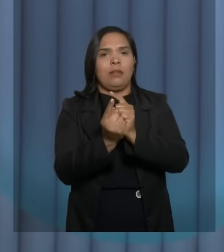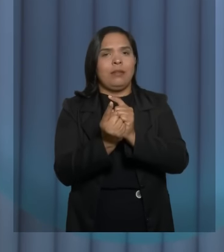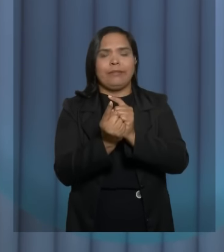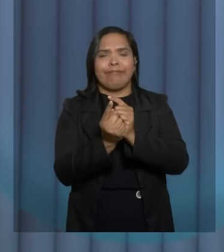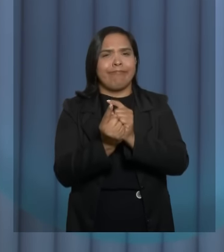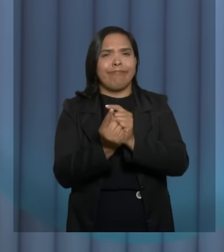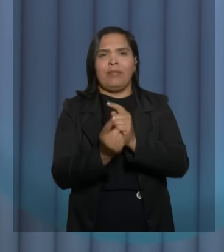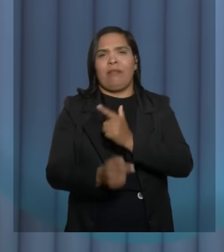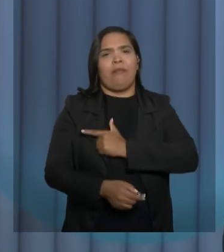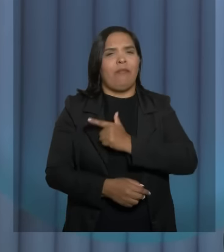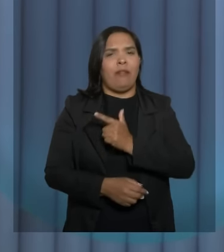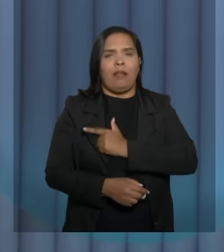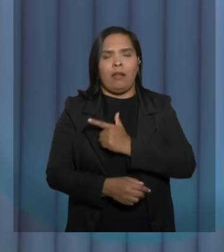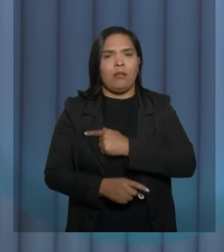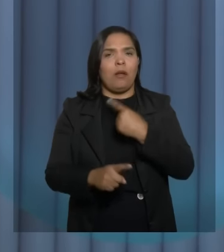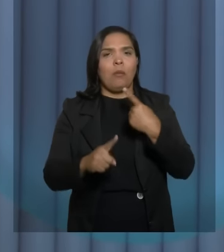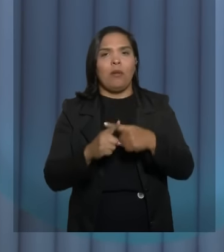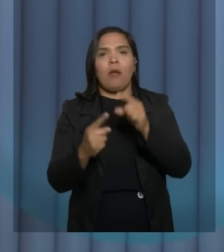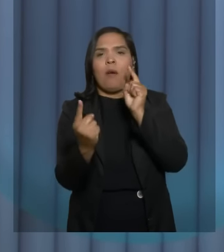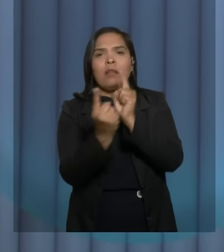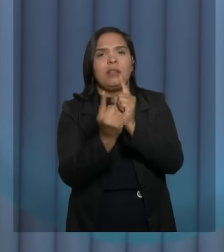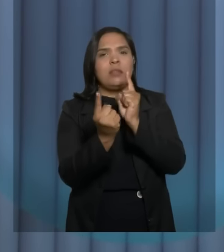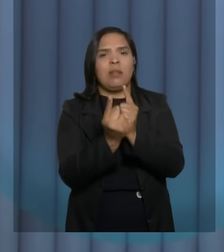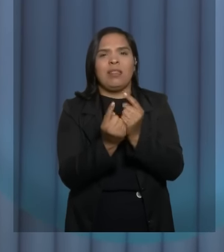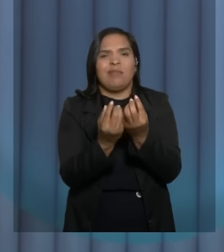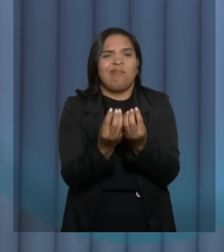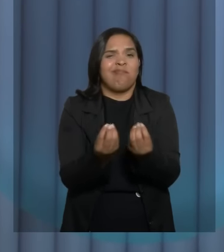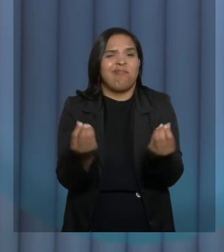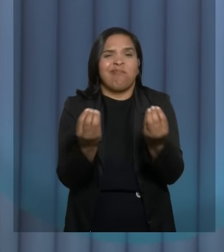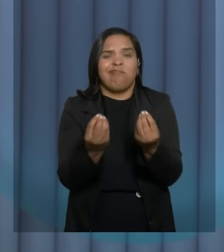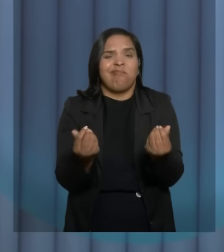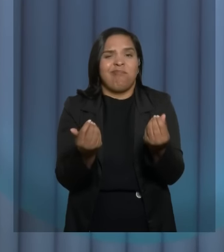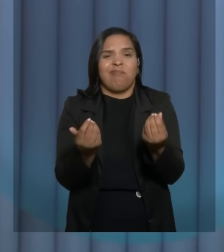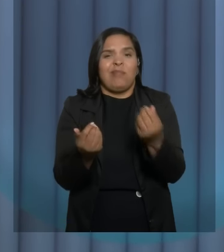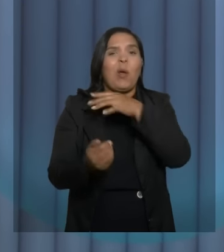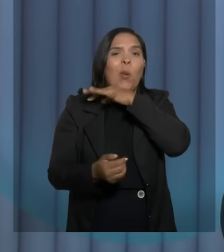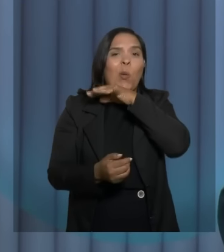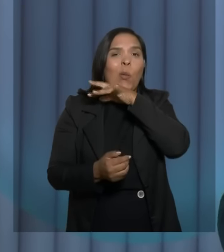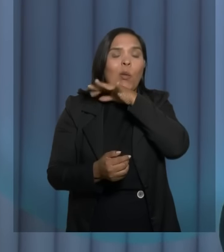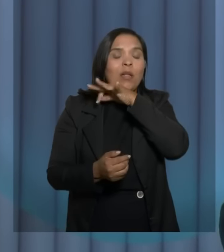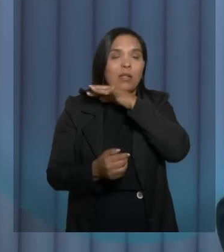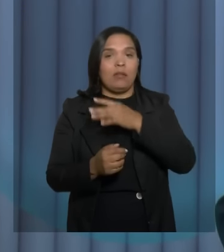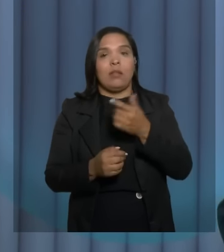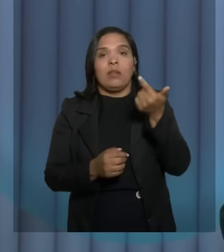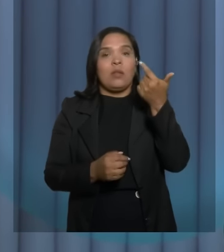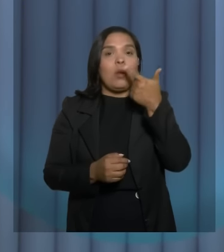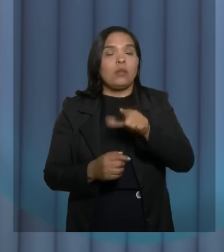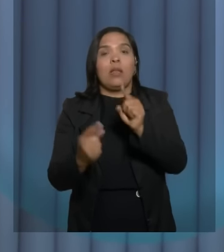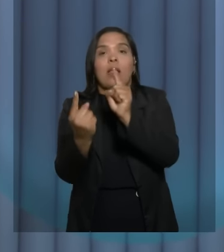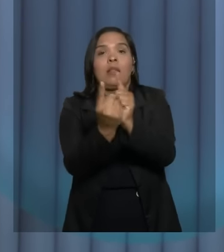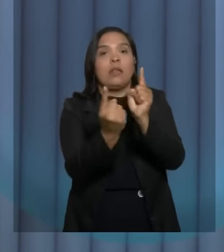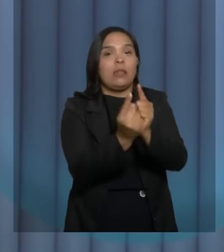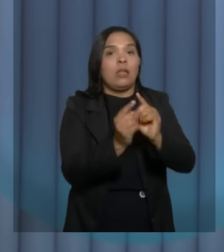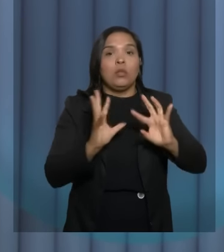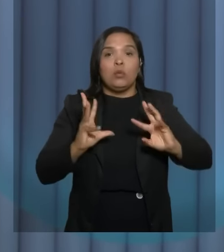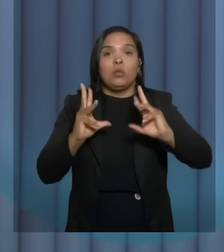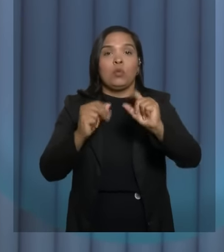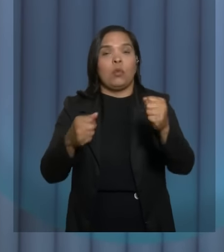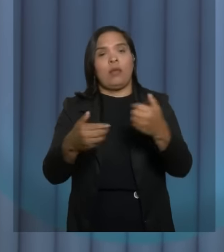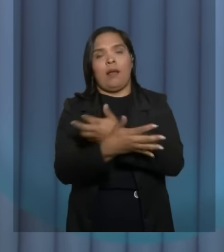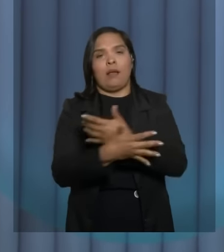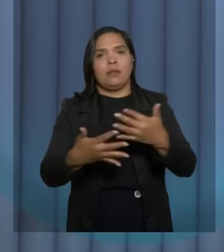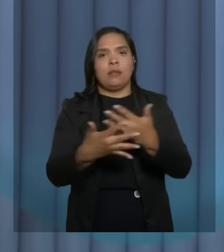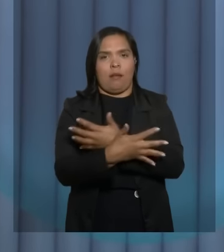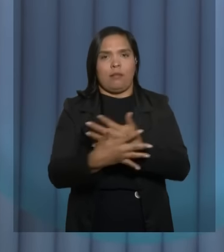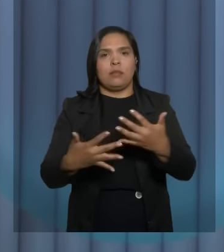Por quê? Porque é um atendimento ali precário que você leva para o cidadão. Você não consegue pegar e atender uma cidade inteira. Na verdade,